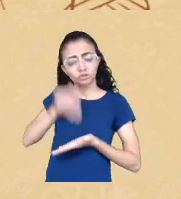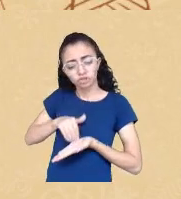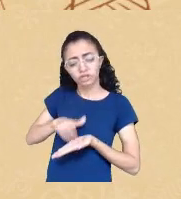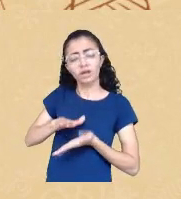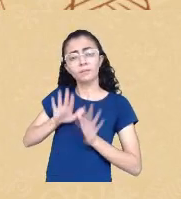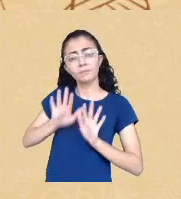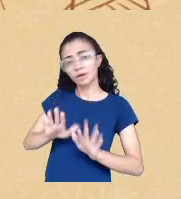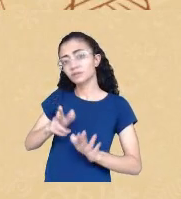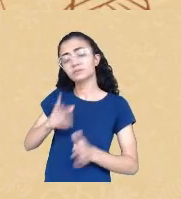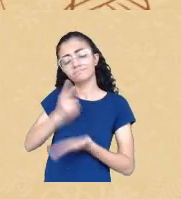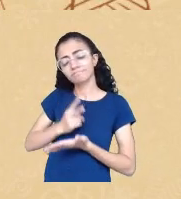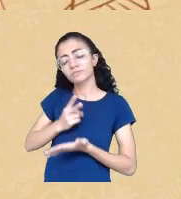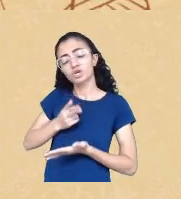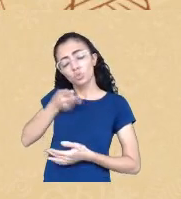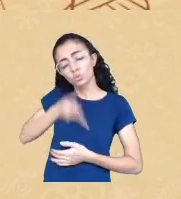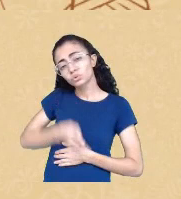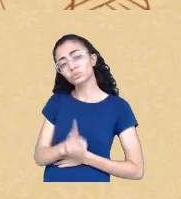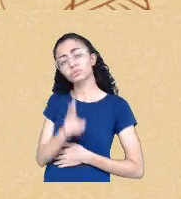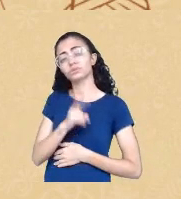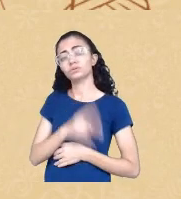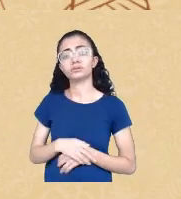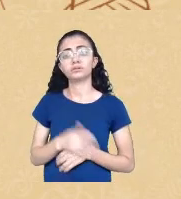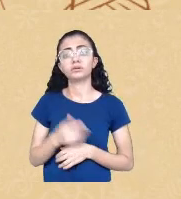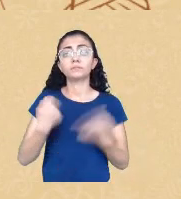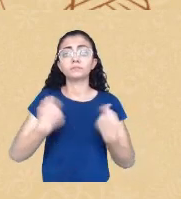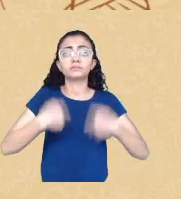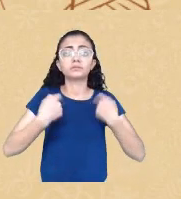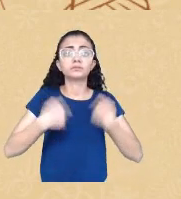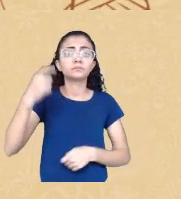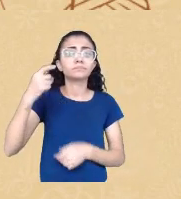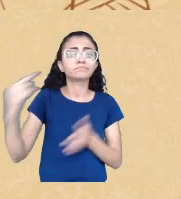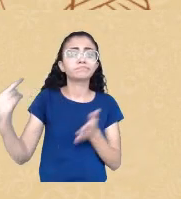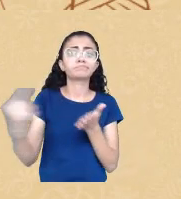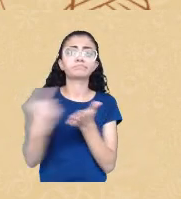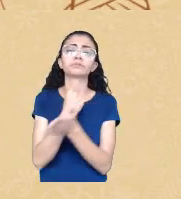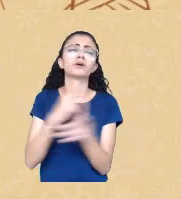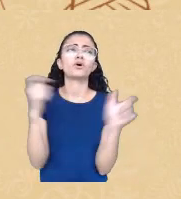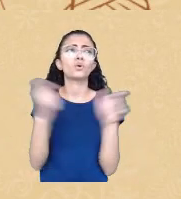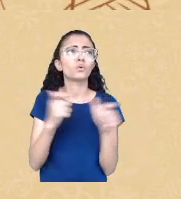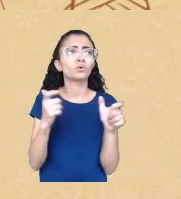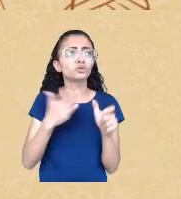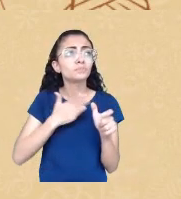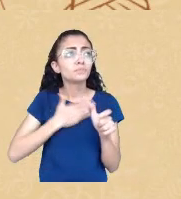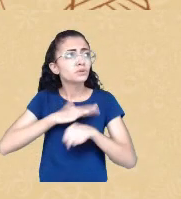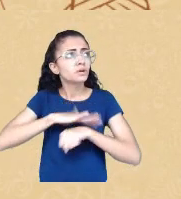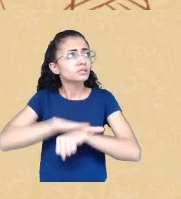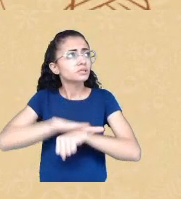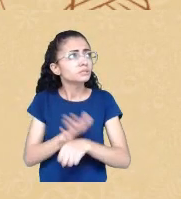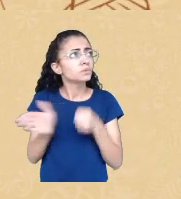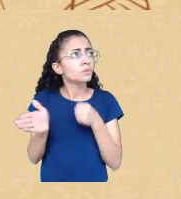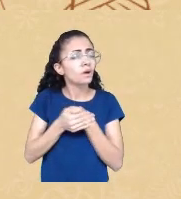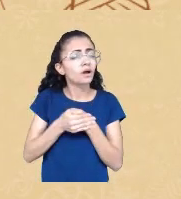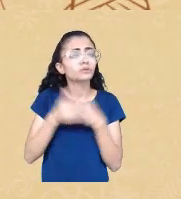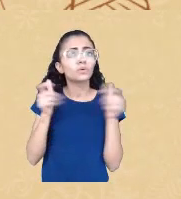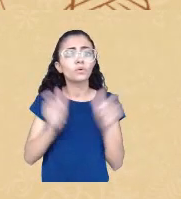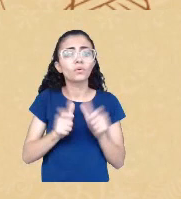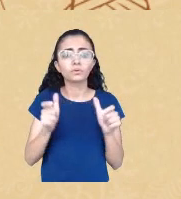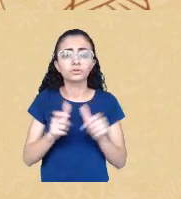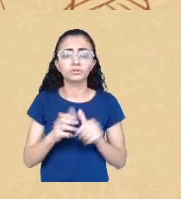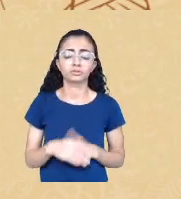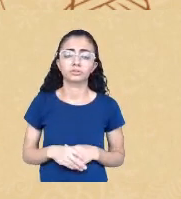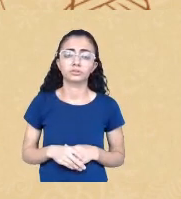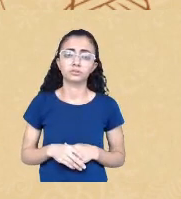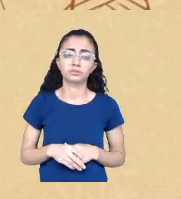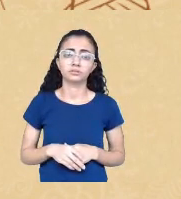perguntemos aonde é que eu guardo o meu racismo aonde quem